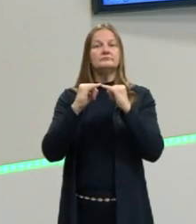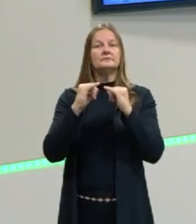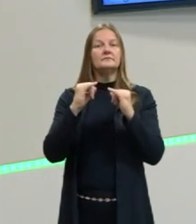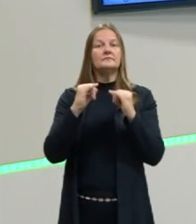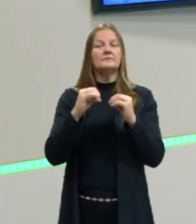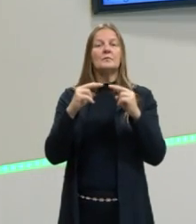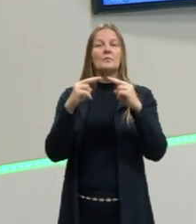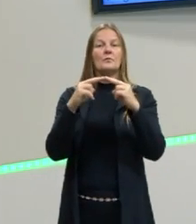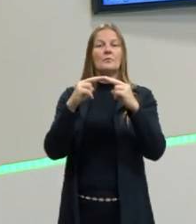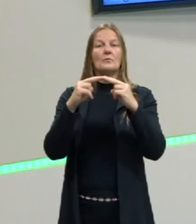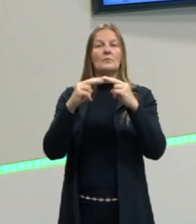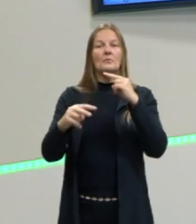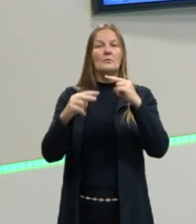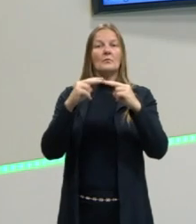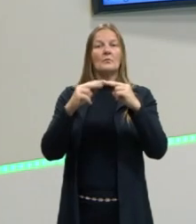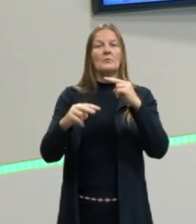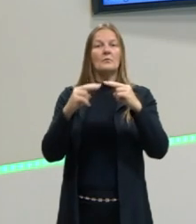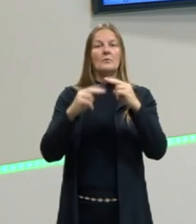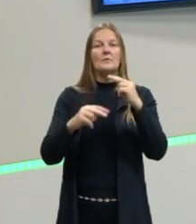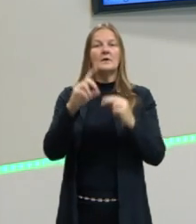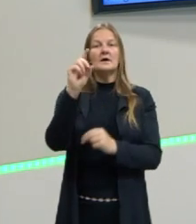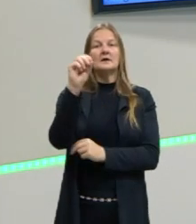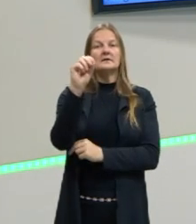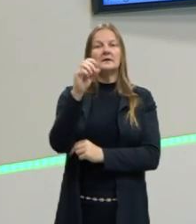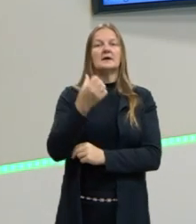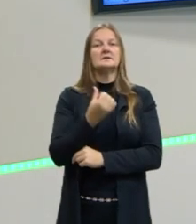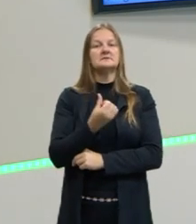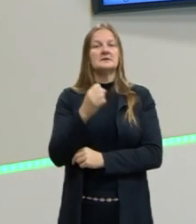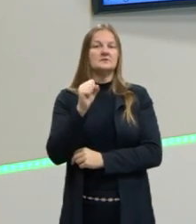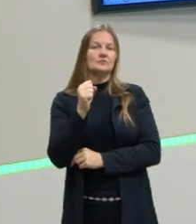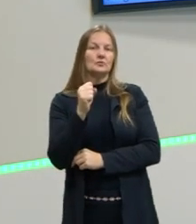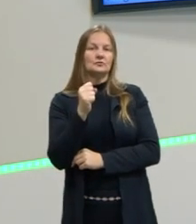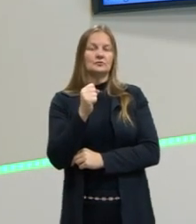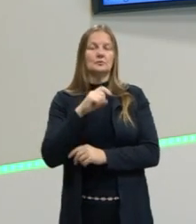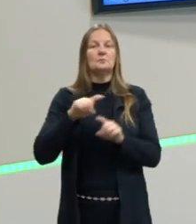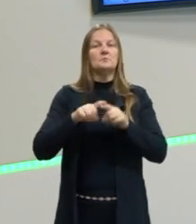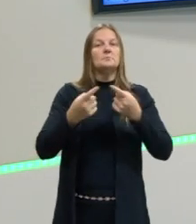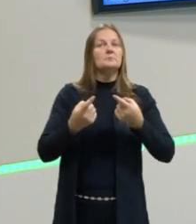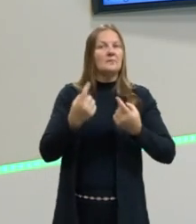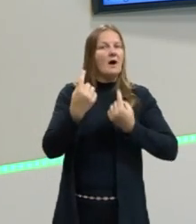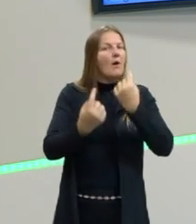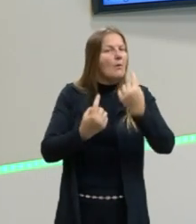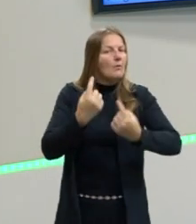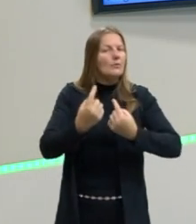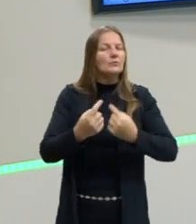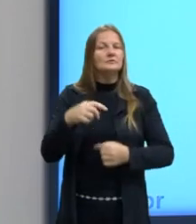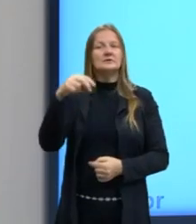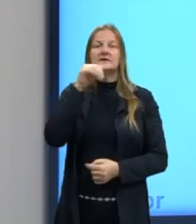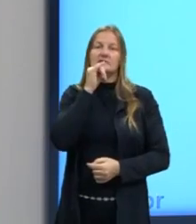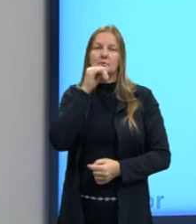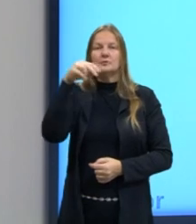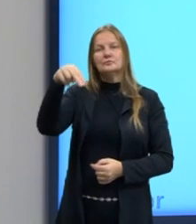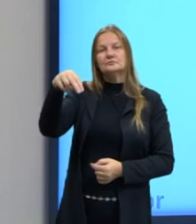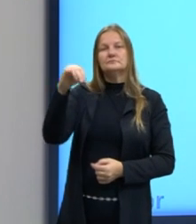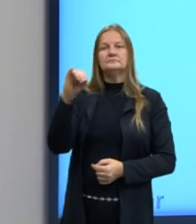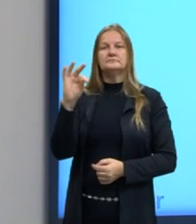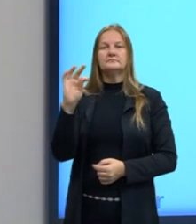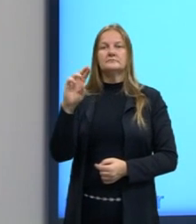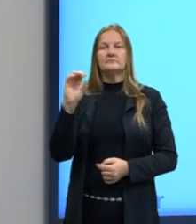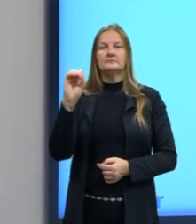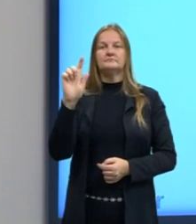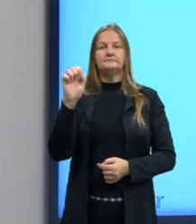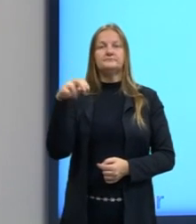de 10, de 6, de 8, né? Do octeto. Mas o nitrogênio, por exemplo, ele tem a